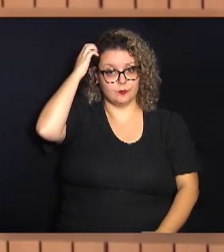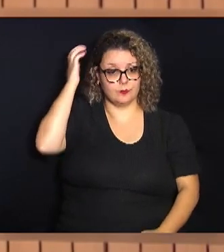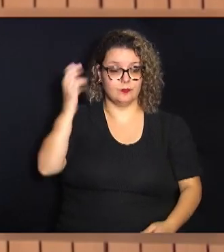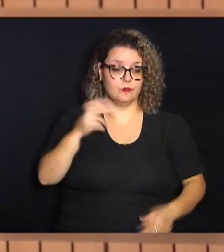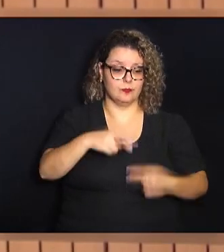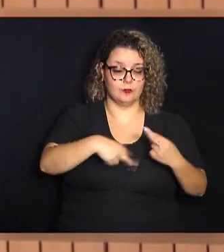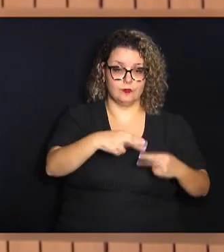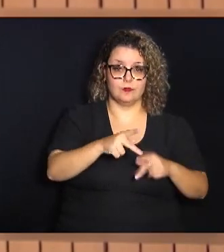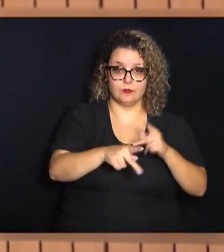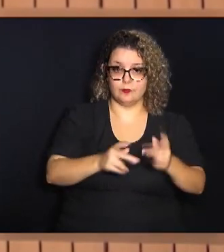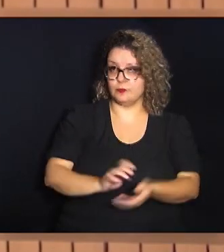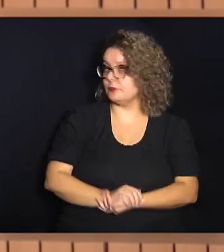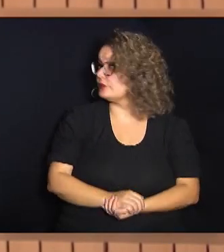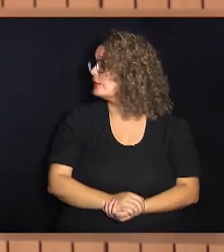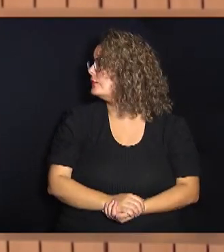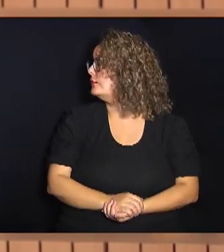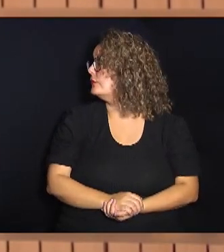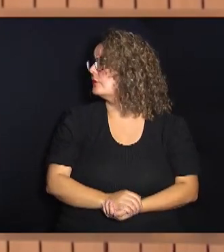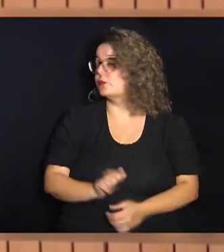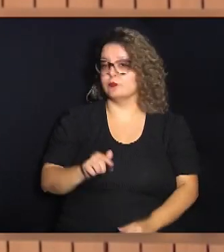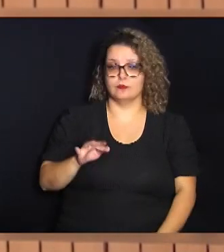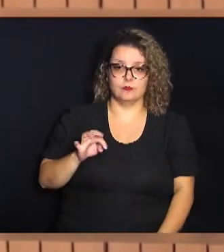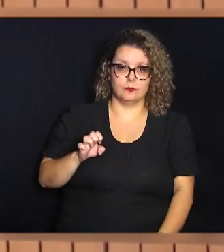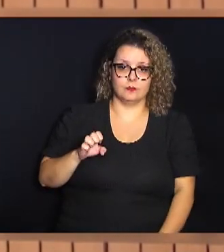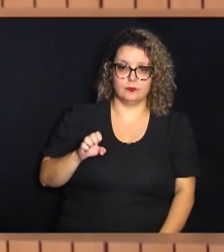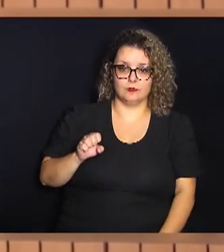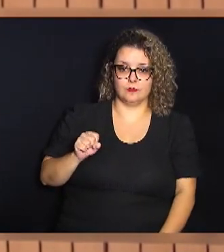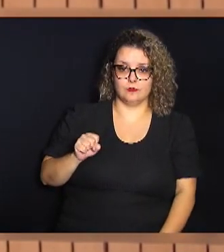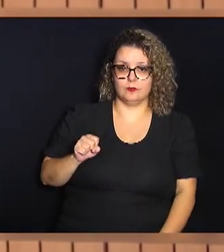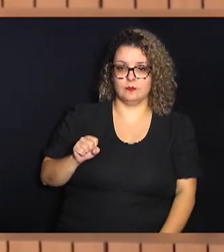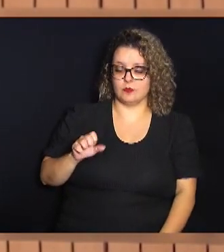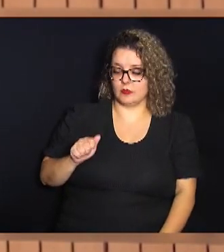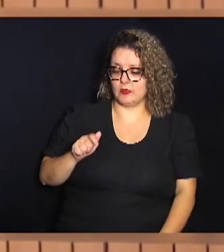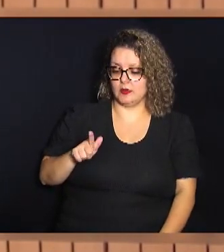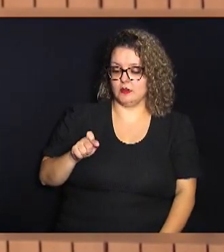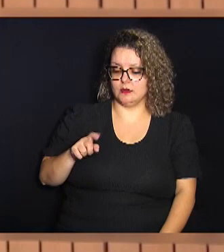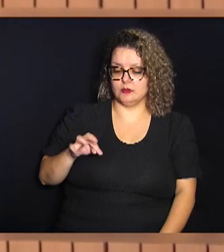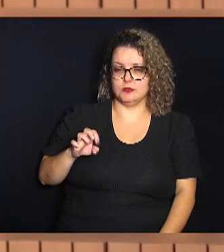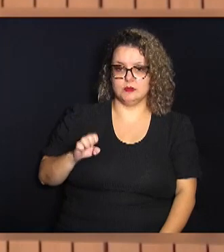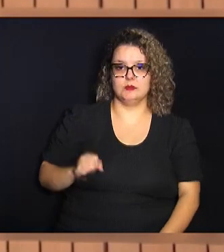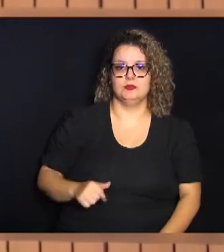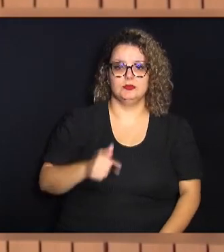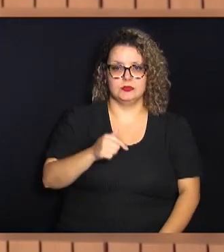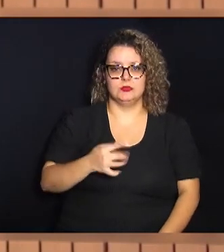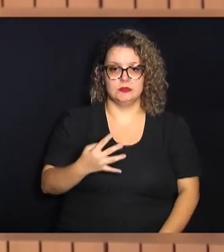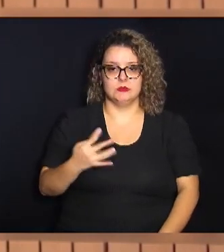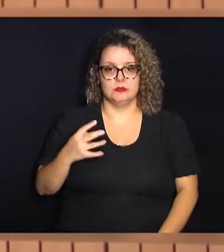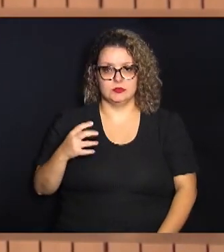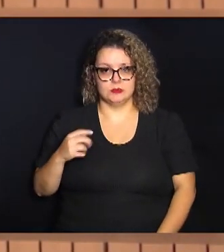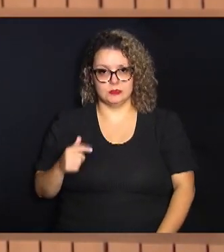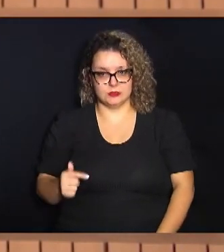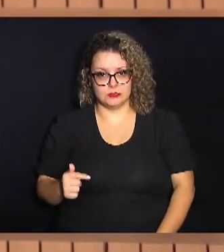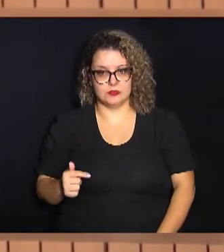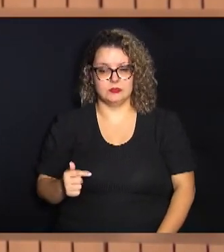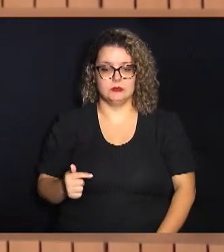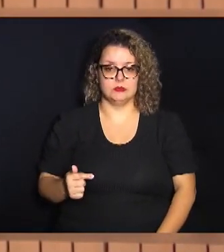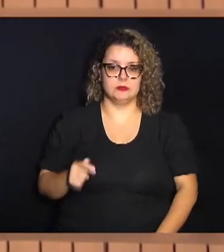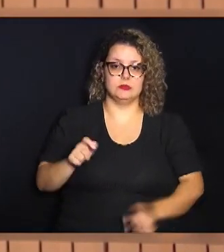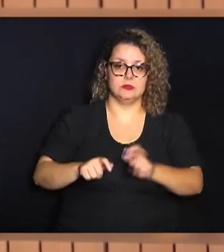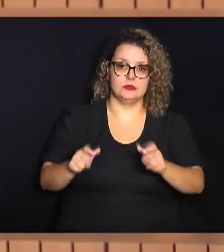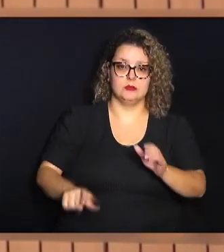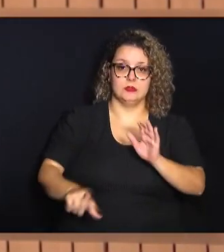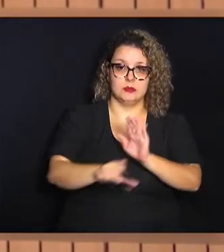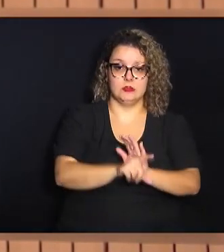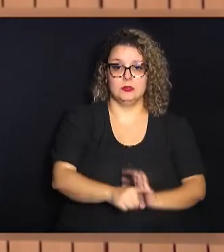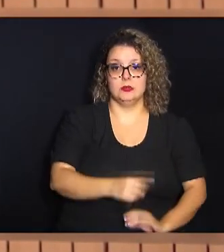agente de saúde cuidaria de até 750 pessoas diante a PNAB 2017 a lei 11.350